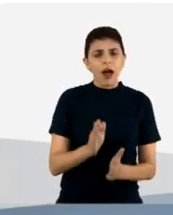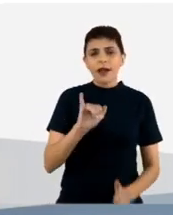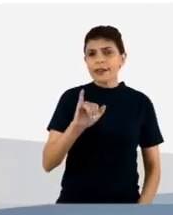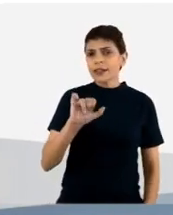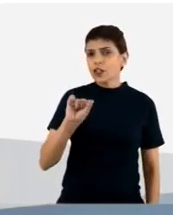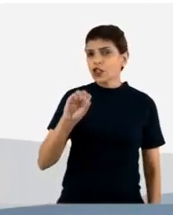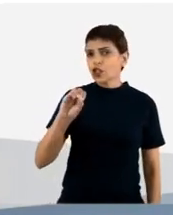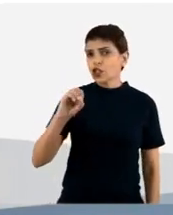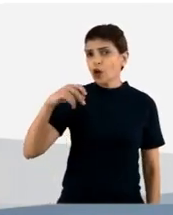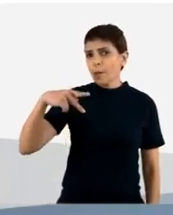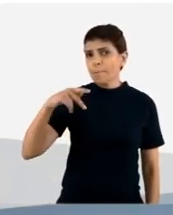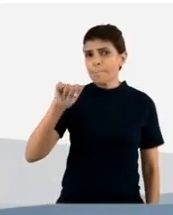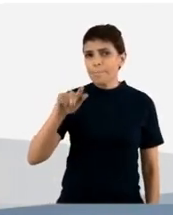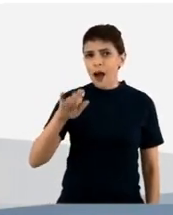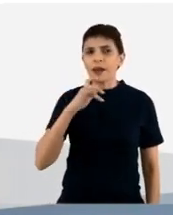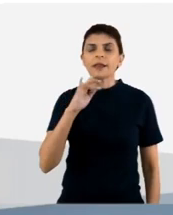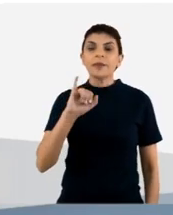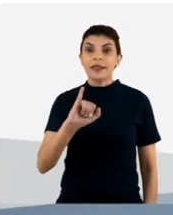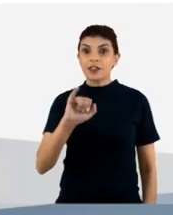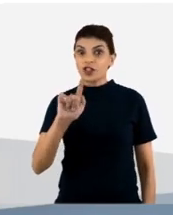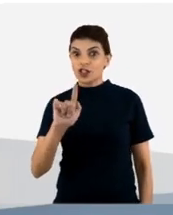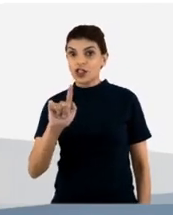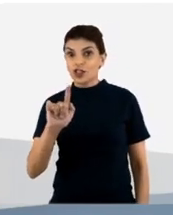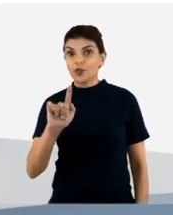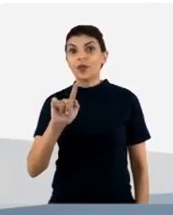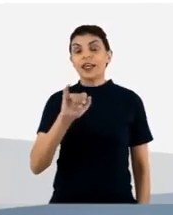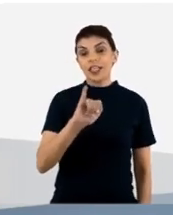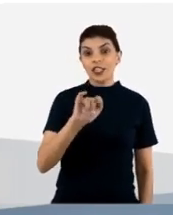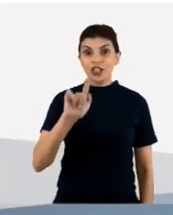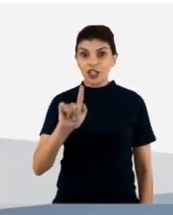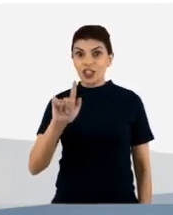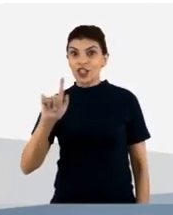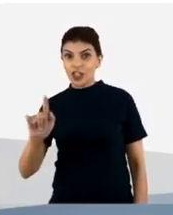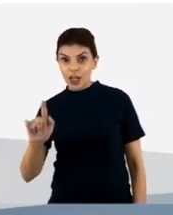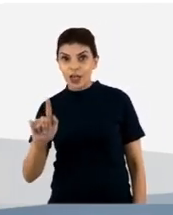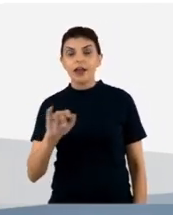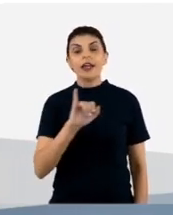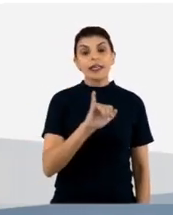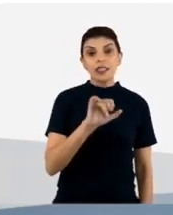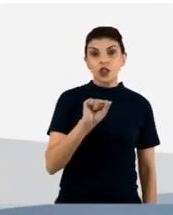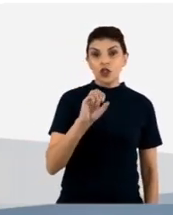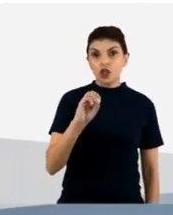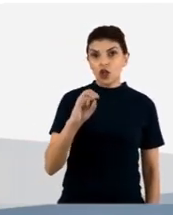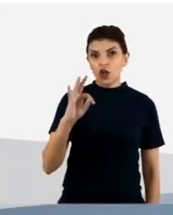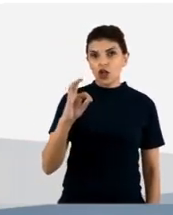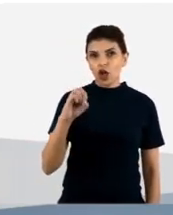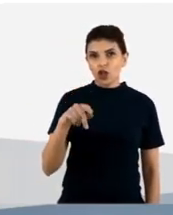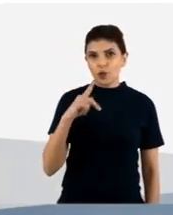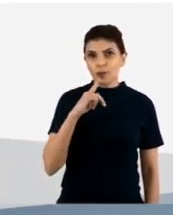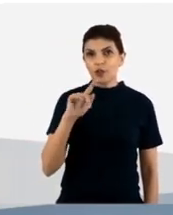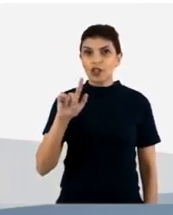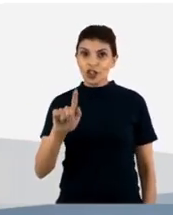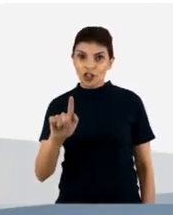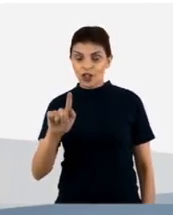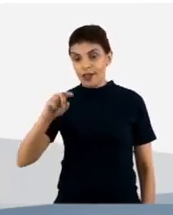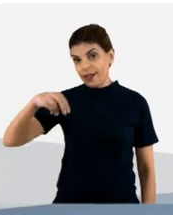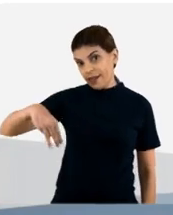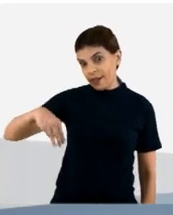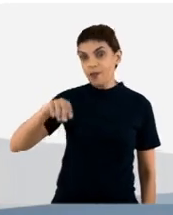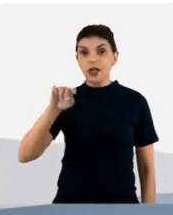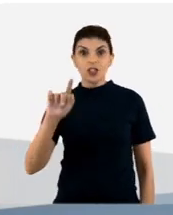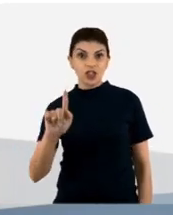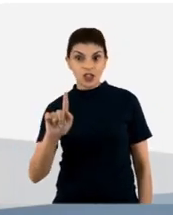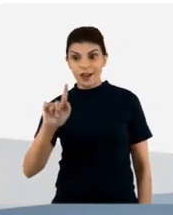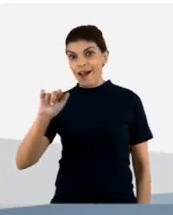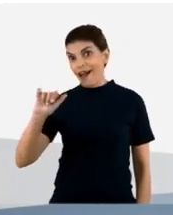nós sabemos se é uma GG, de qual isotipo ela é, ou uma GN ou